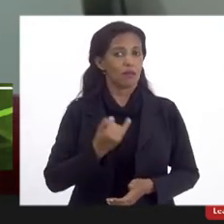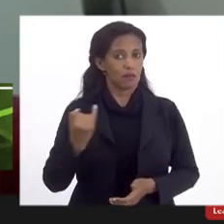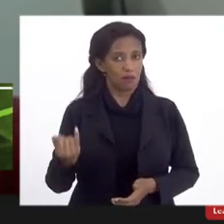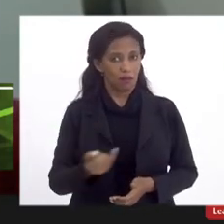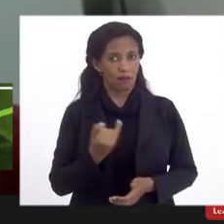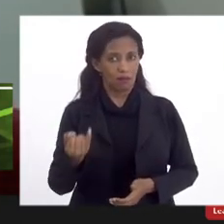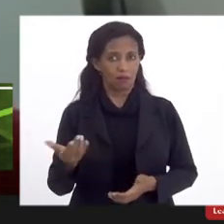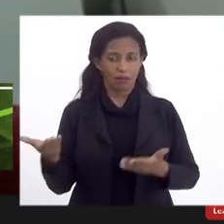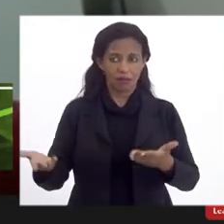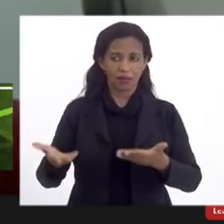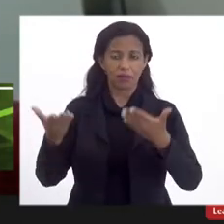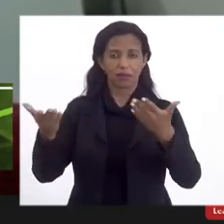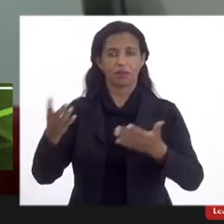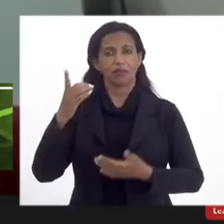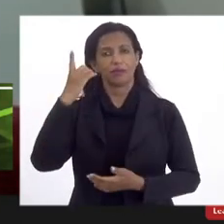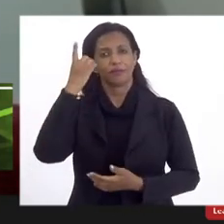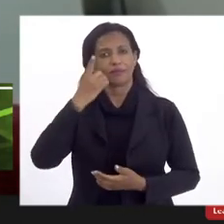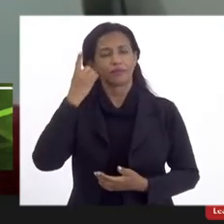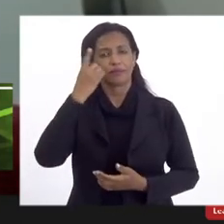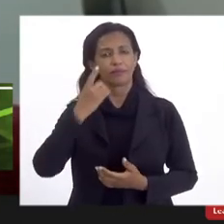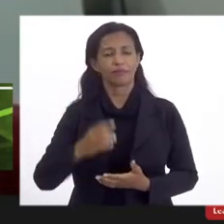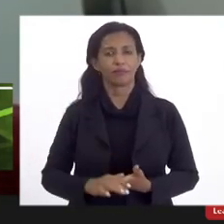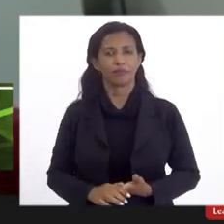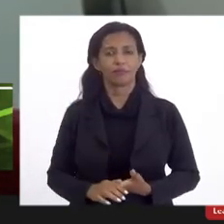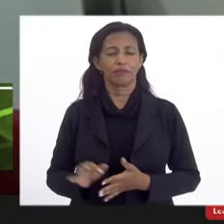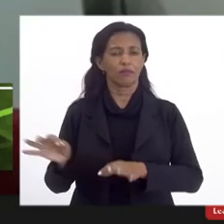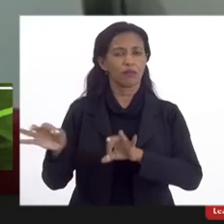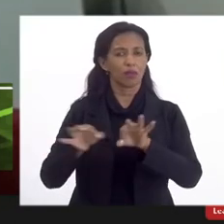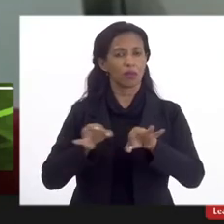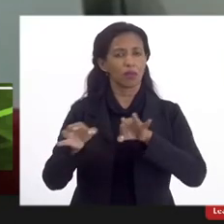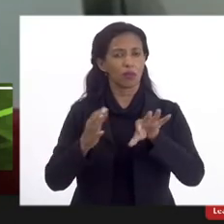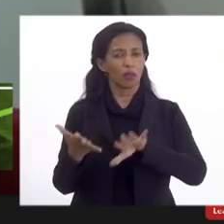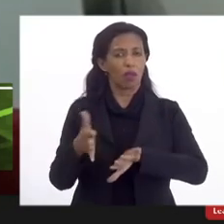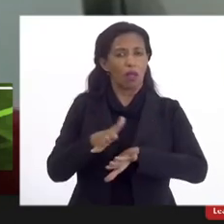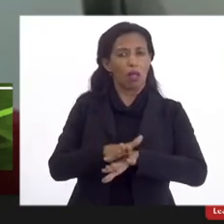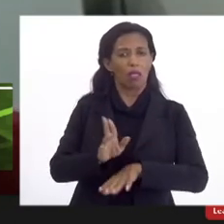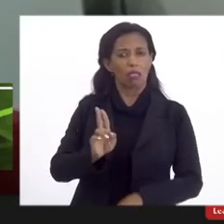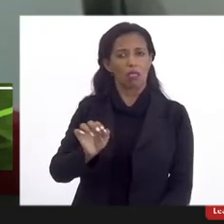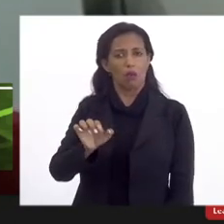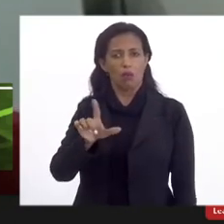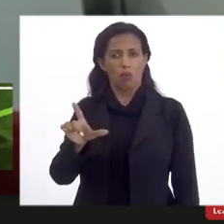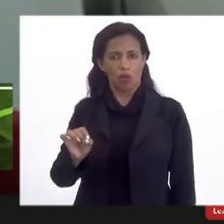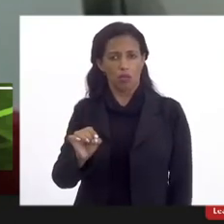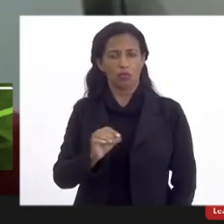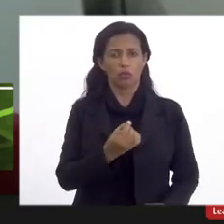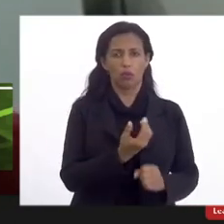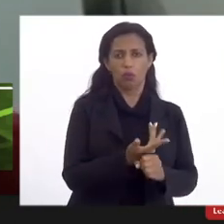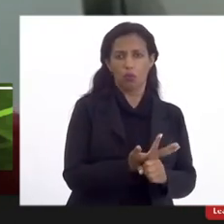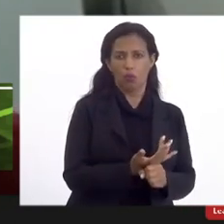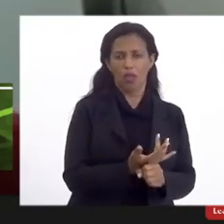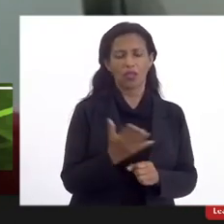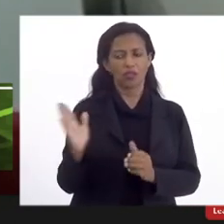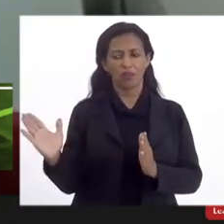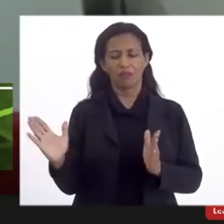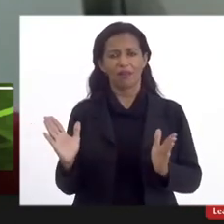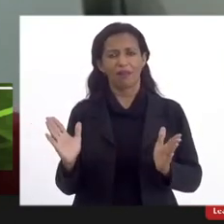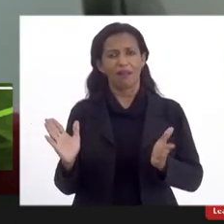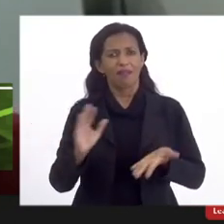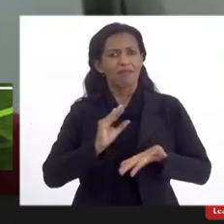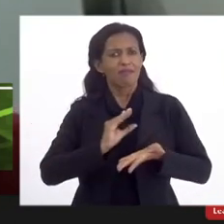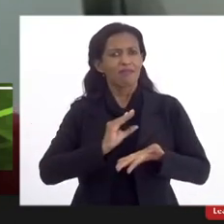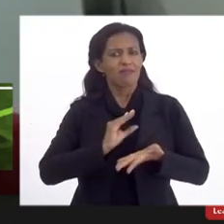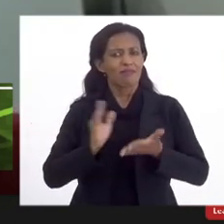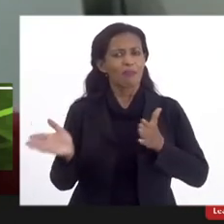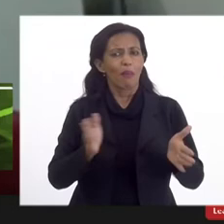excelentíssimos deputados, que o projeto de incorporação da UESO à UERJ é uma demanda popular